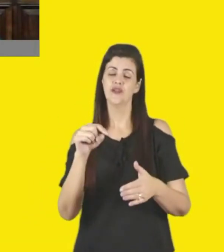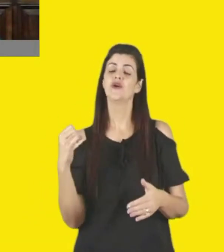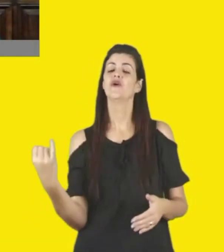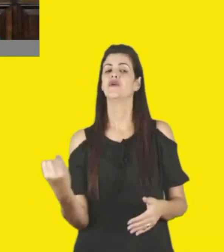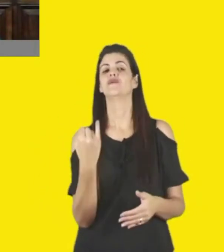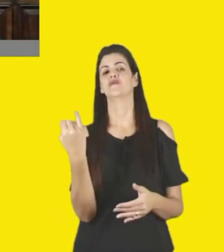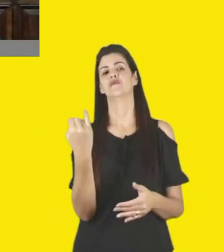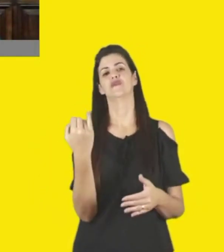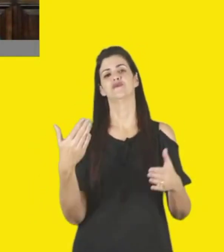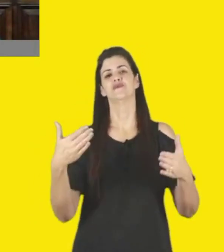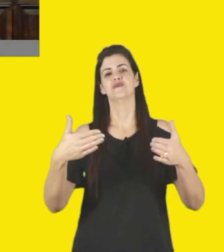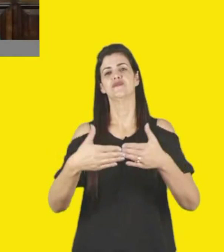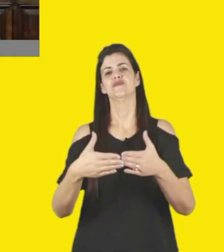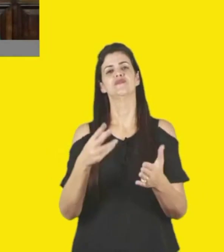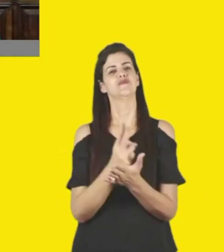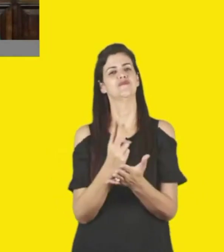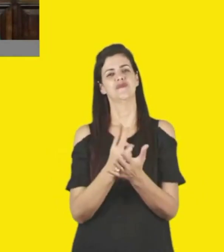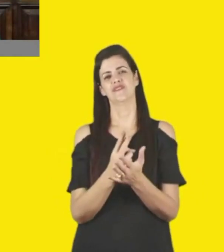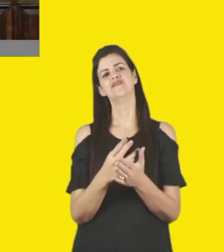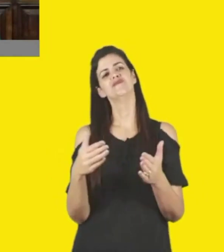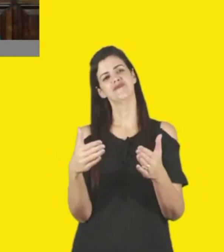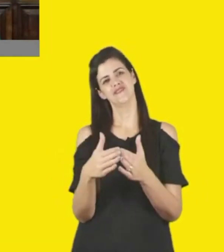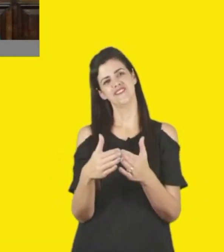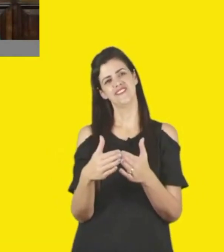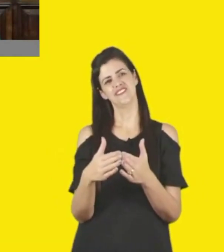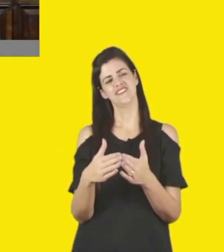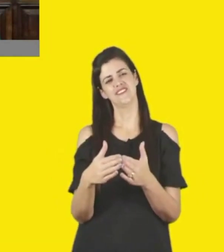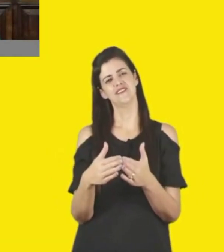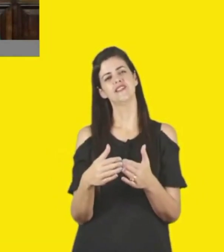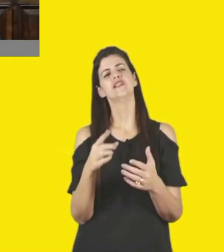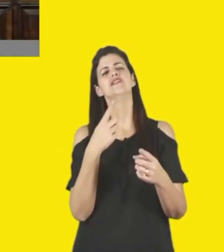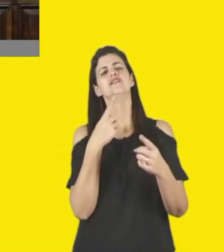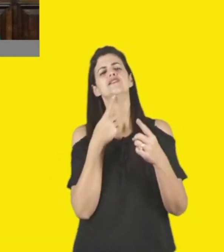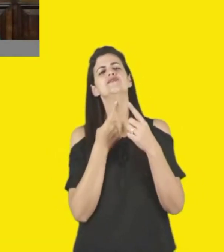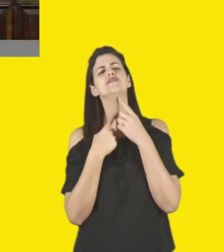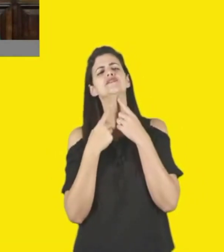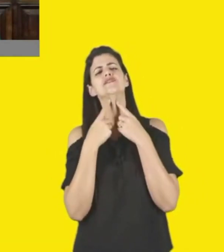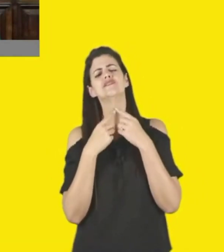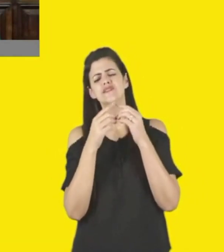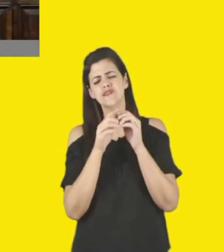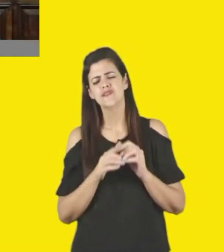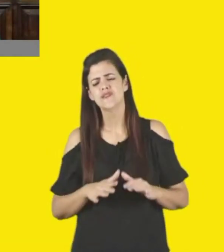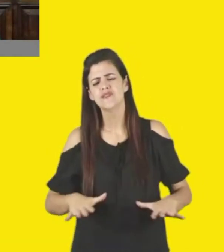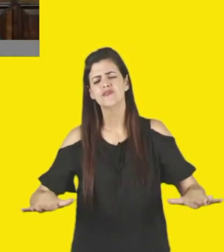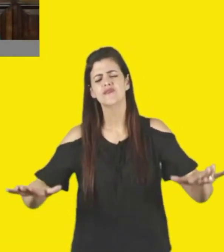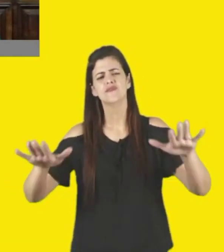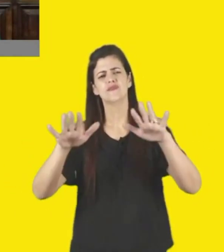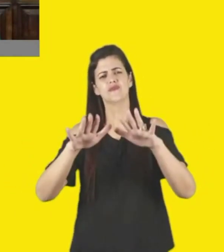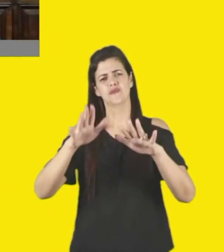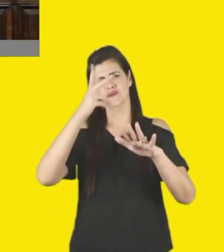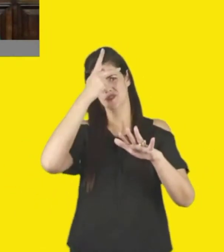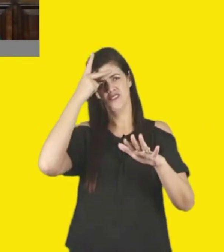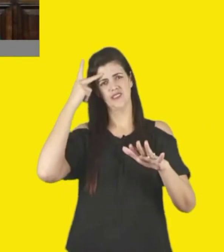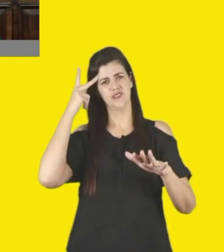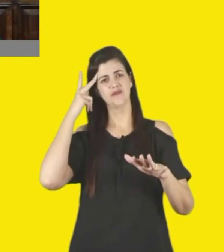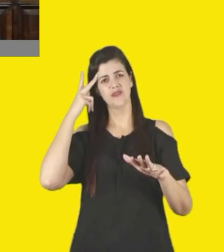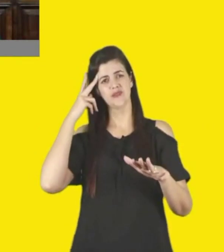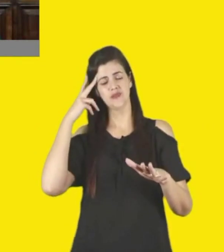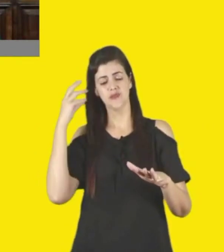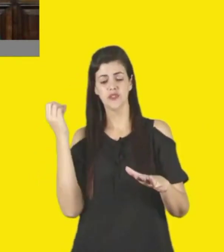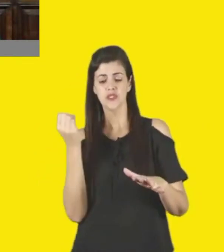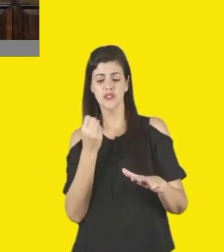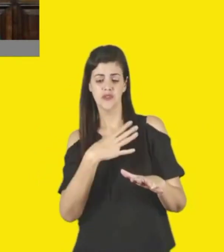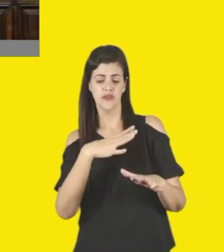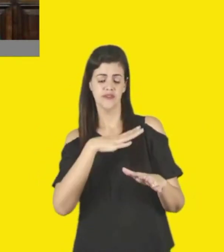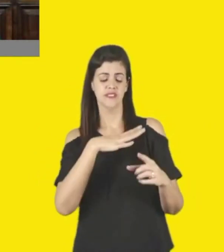fazer isso, então, eu desejo a todos aquelas 123 cidades que recebem, receberão, né, este circuito,